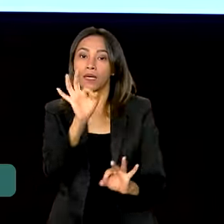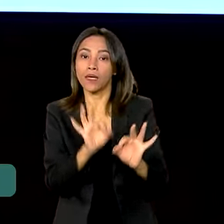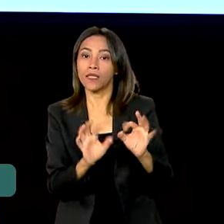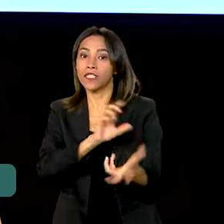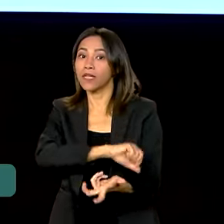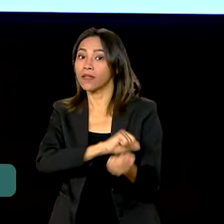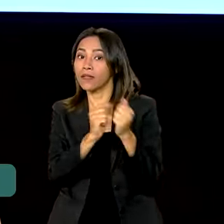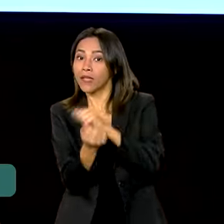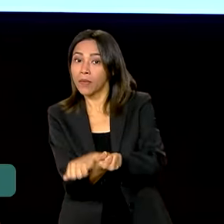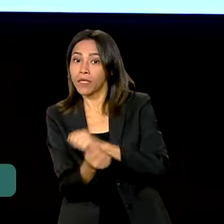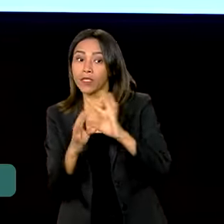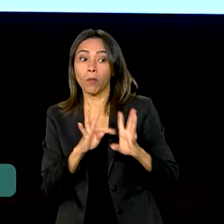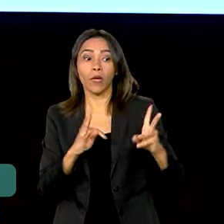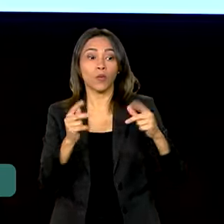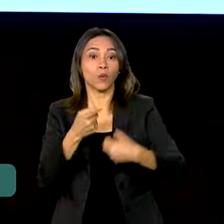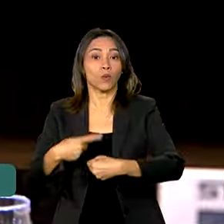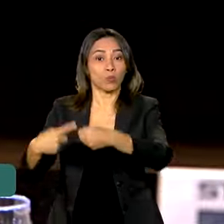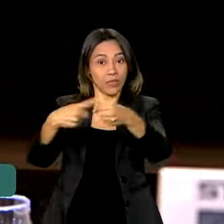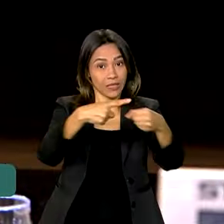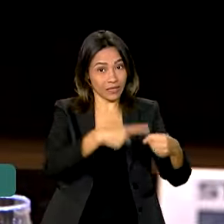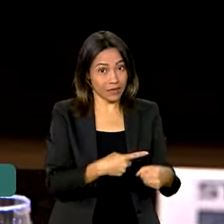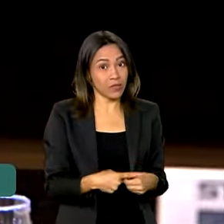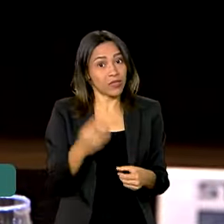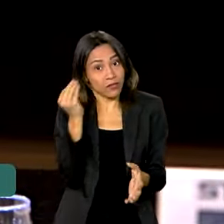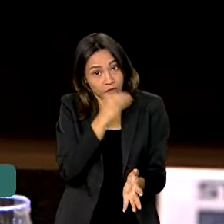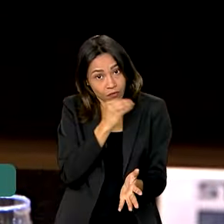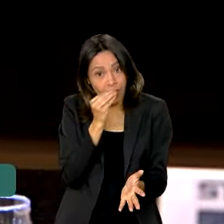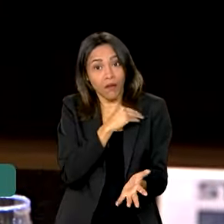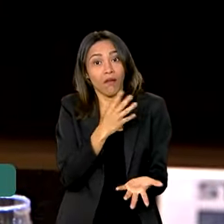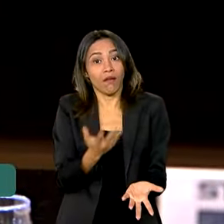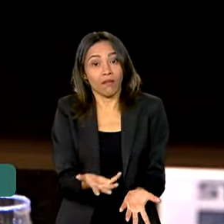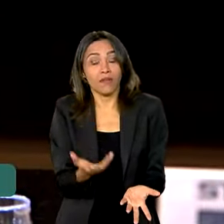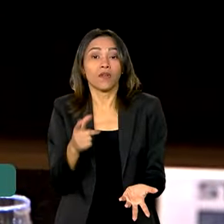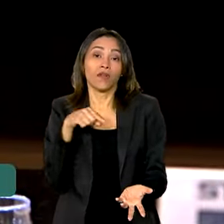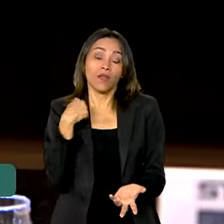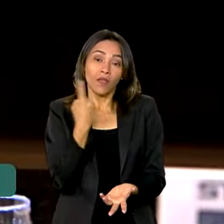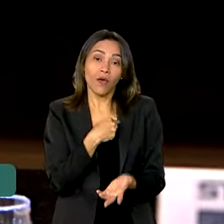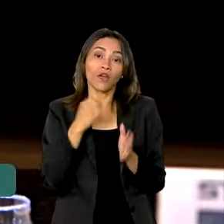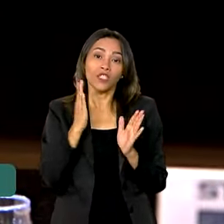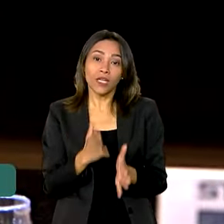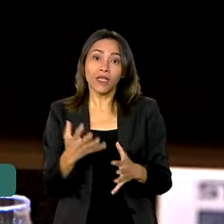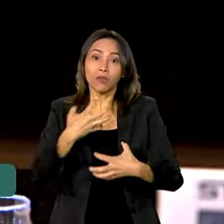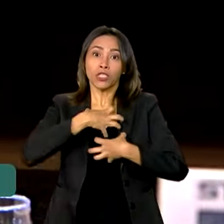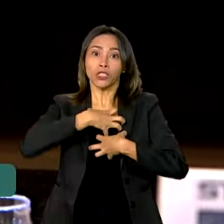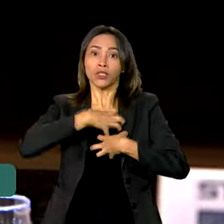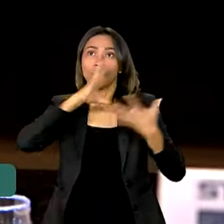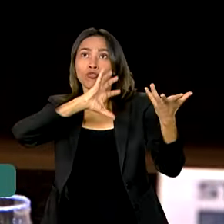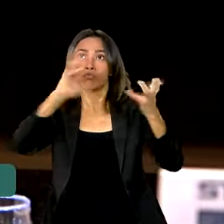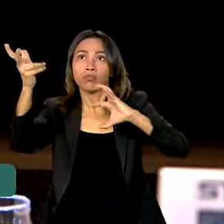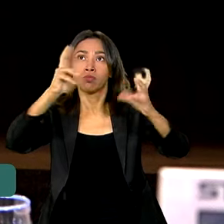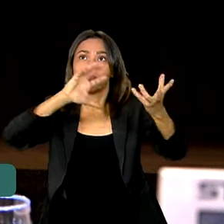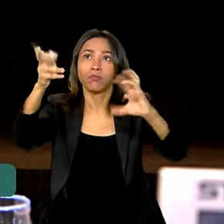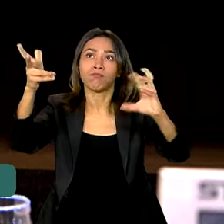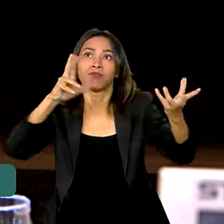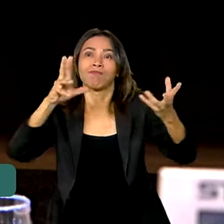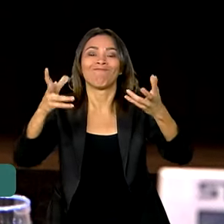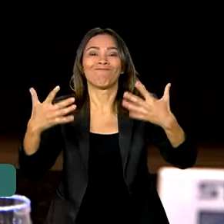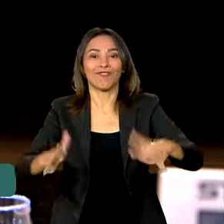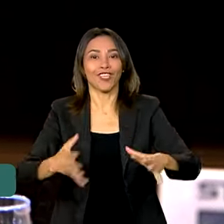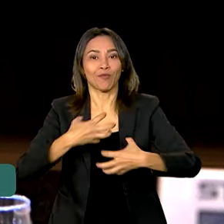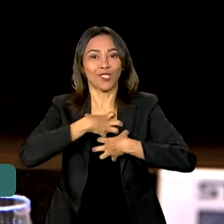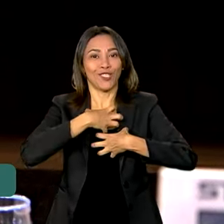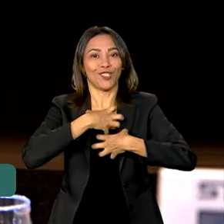todos os municípios vulneráveis. Nós já estamos vivendo sob os efeitos das mudanças climáticas, mas o que está